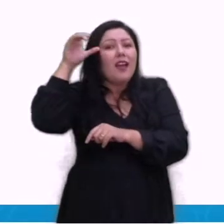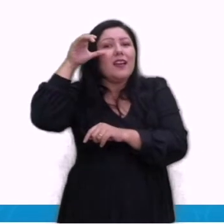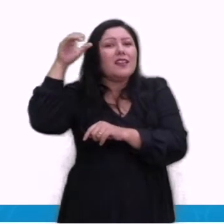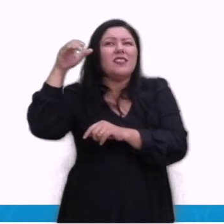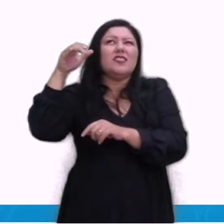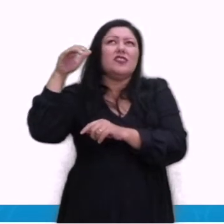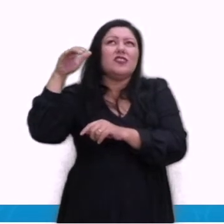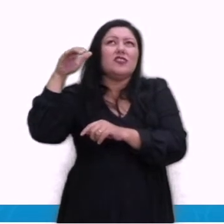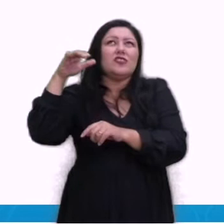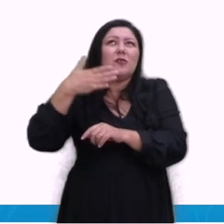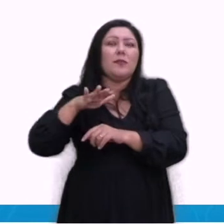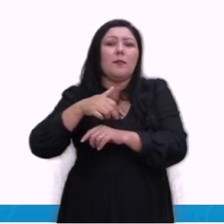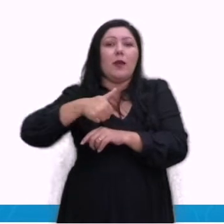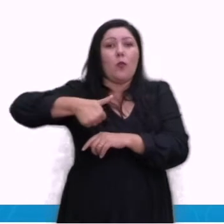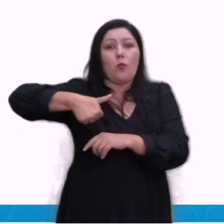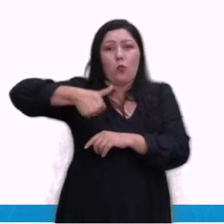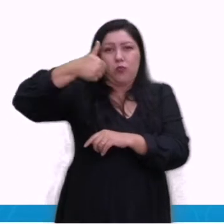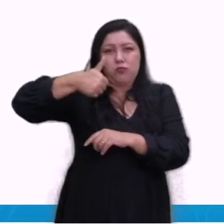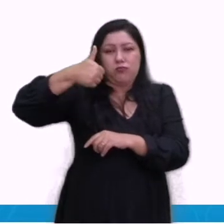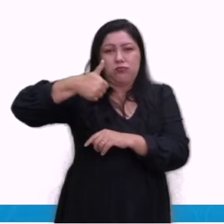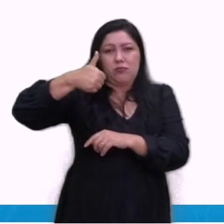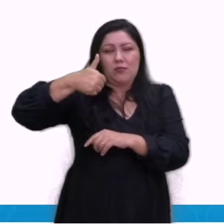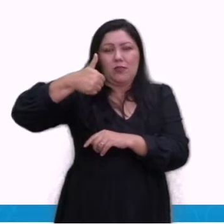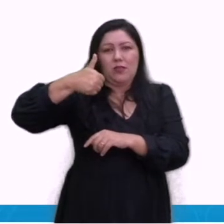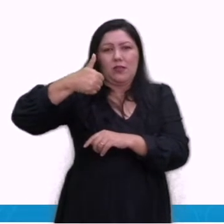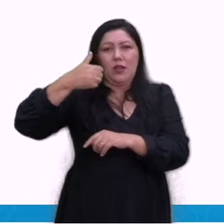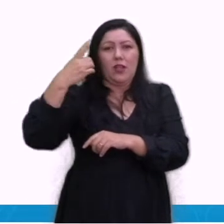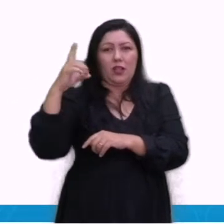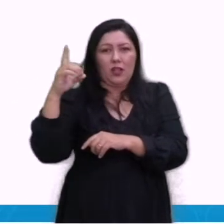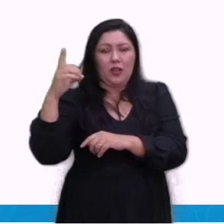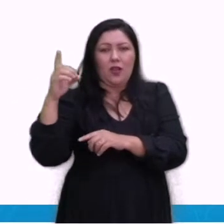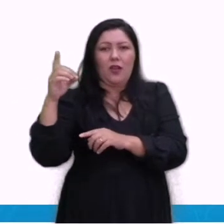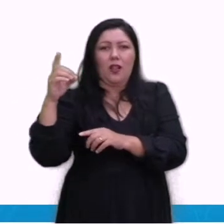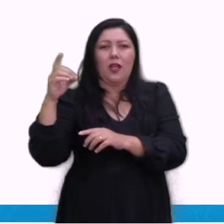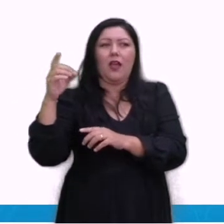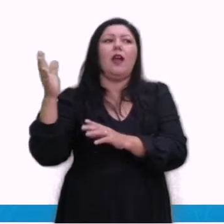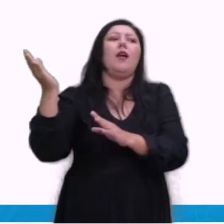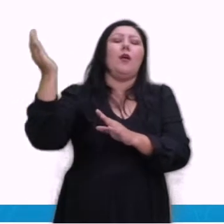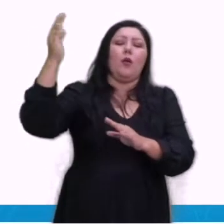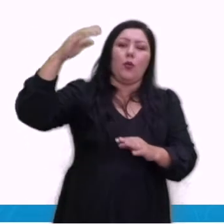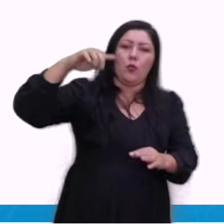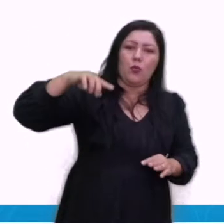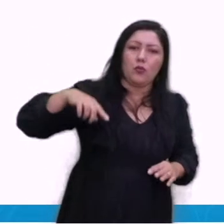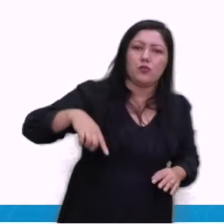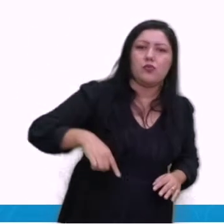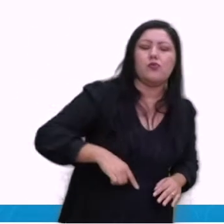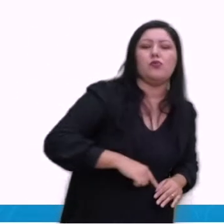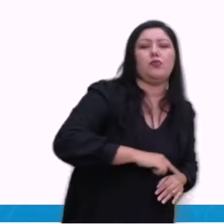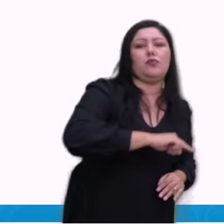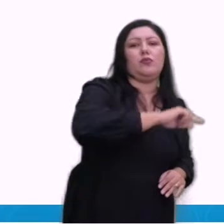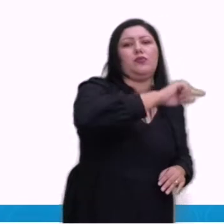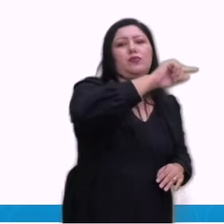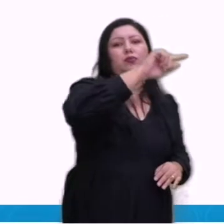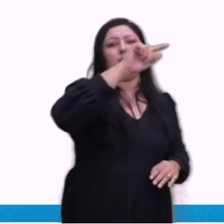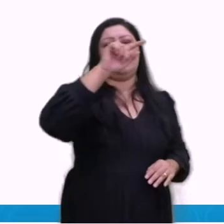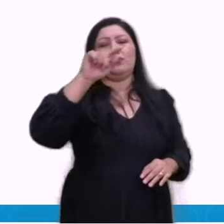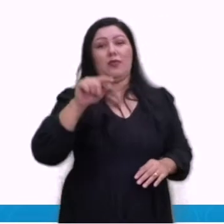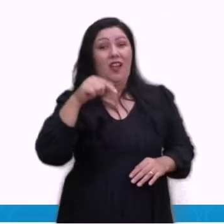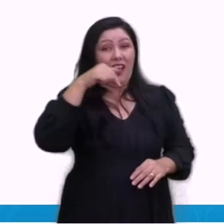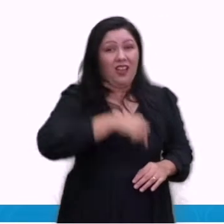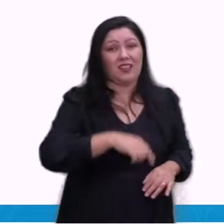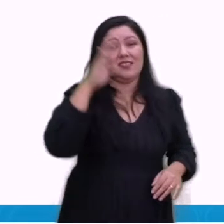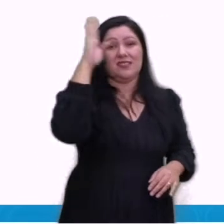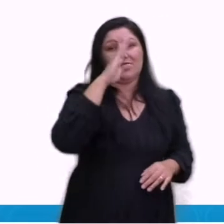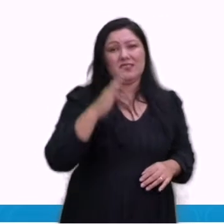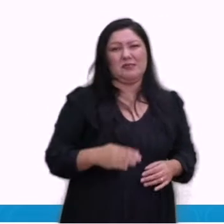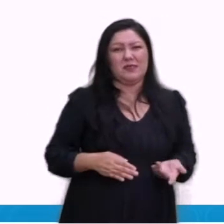um dólar, ela iria percorrendo todo este caminho, ela chegaria aqui no Brasil